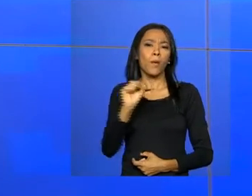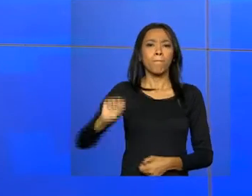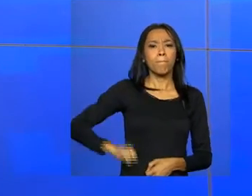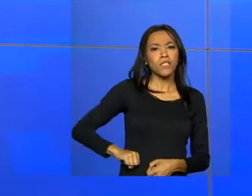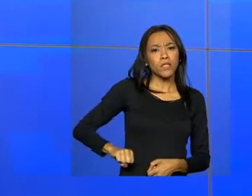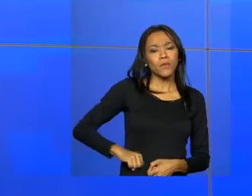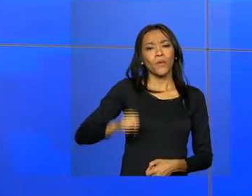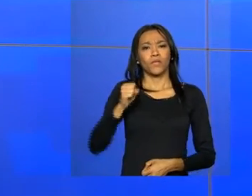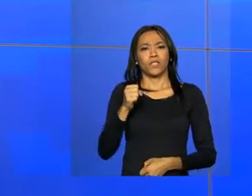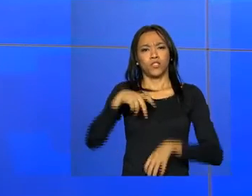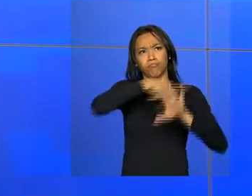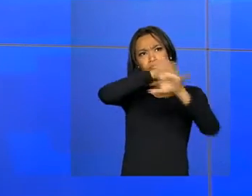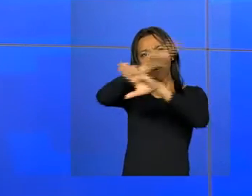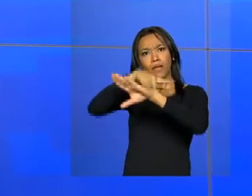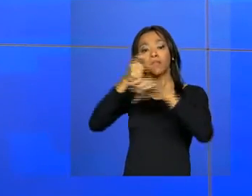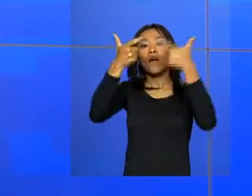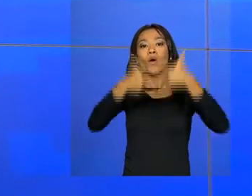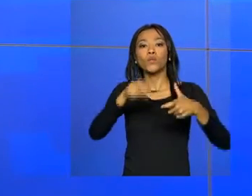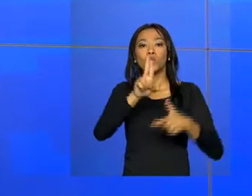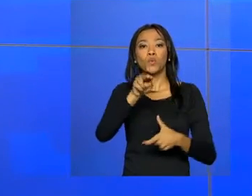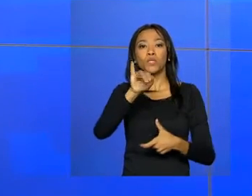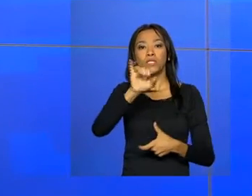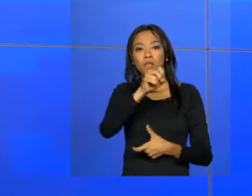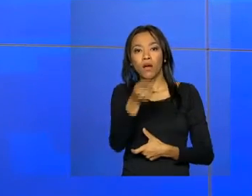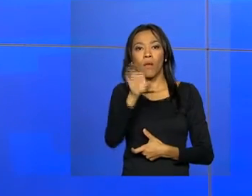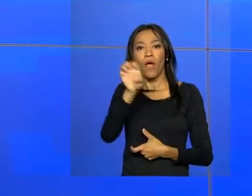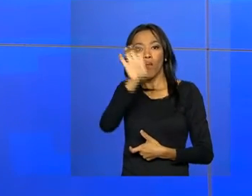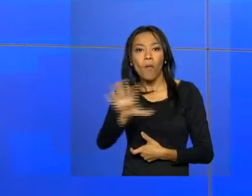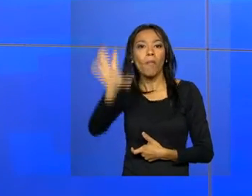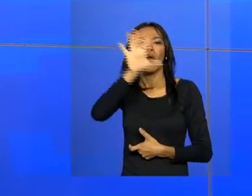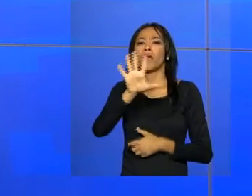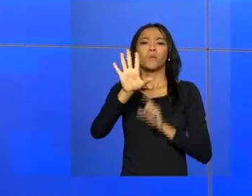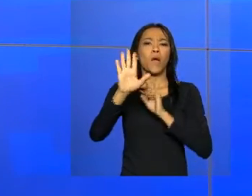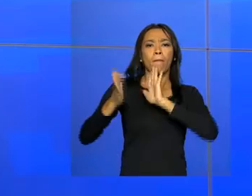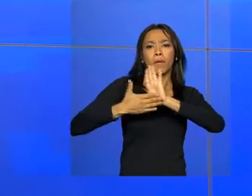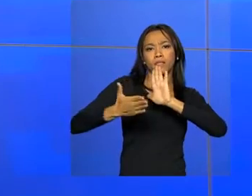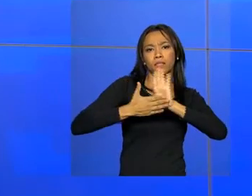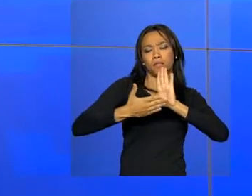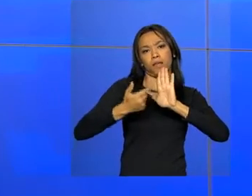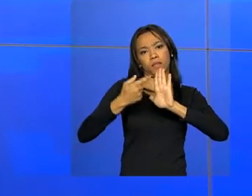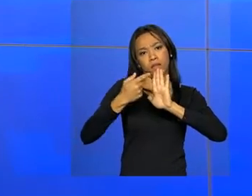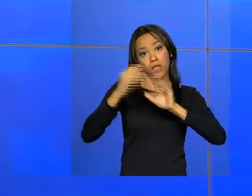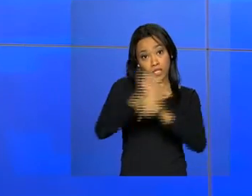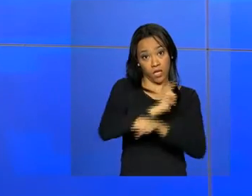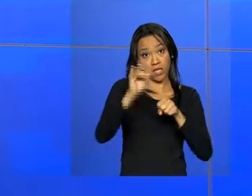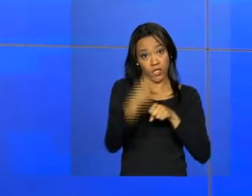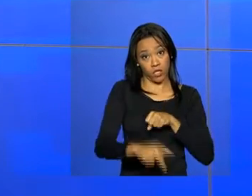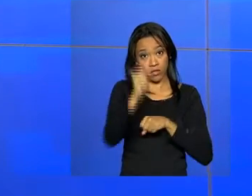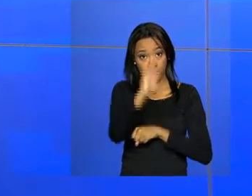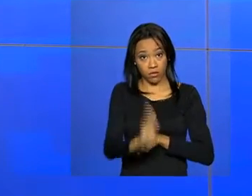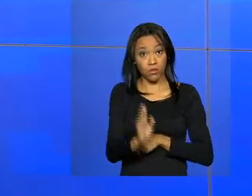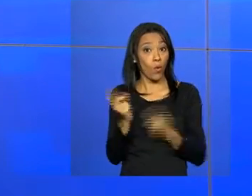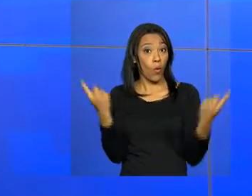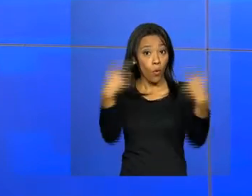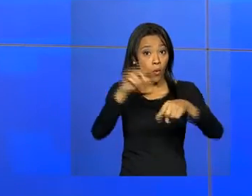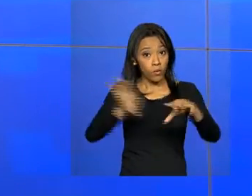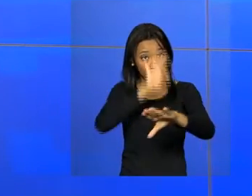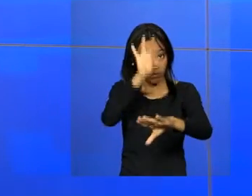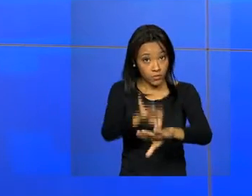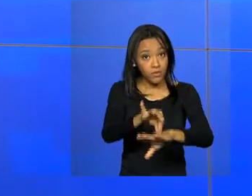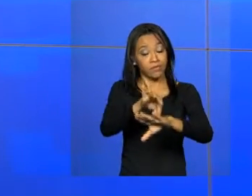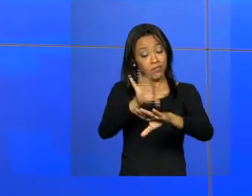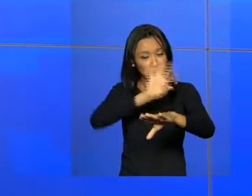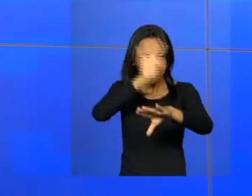países da União Europeia. Serão apresentadas pelo ministro as medidas adotadas pelo Brasil para o combate ao Aedes aegypti.